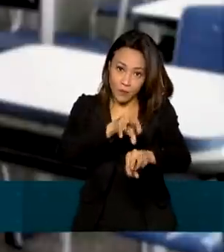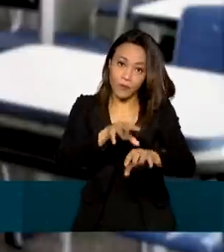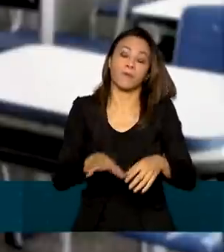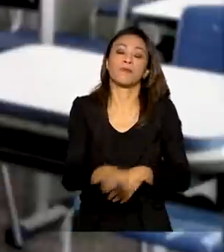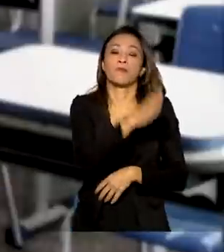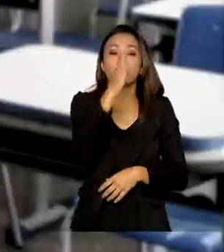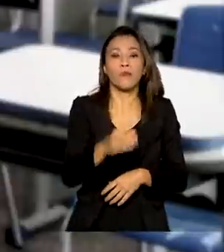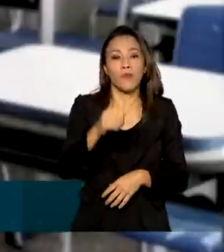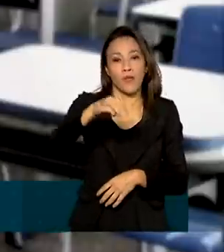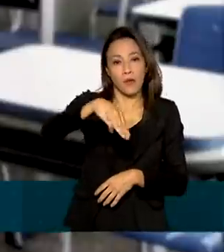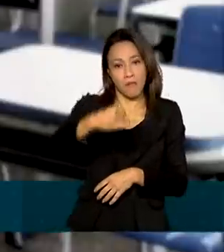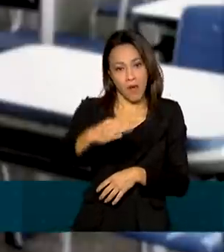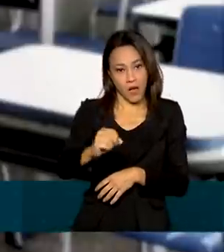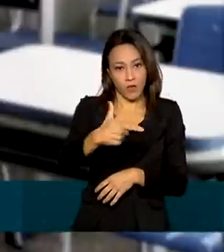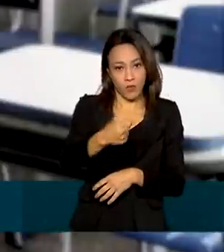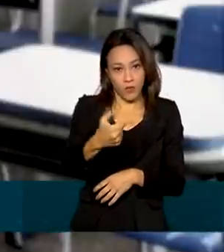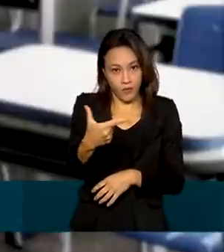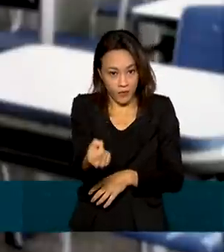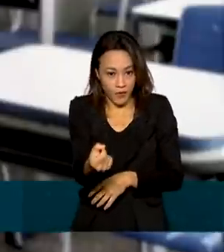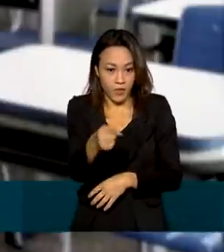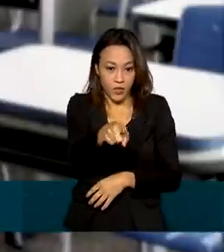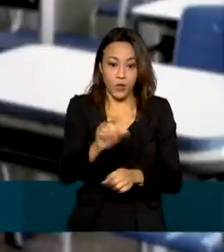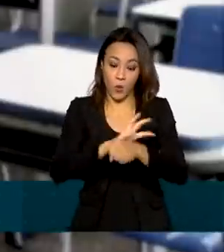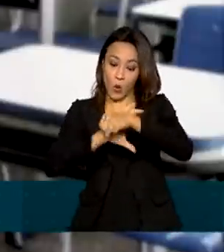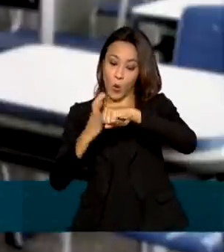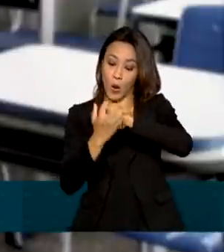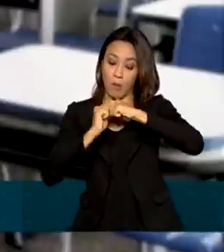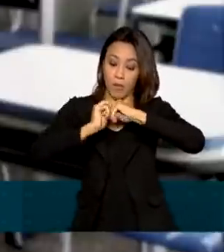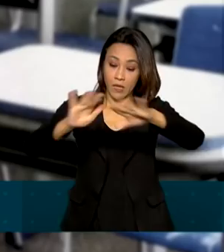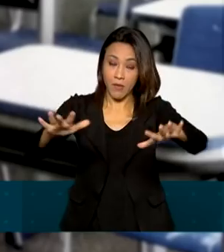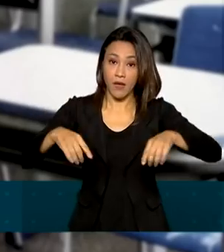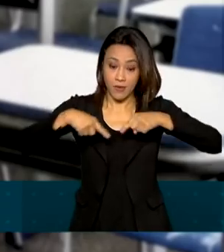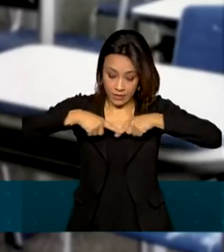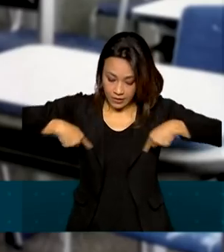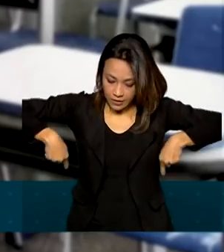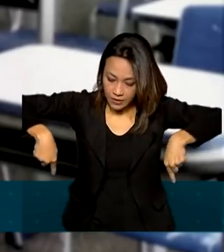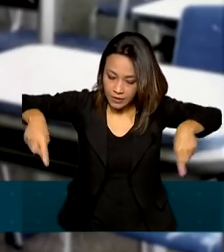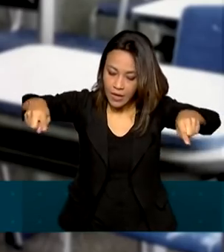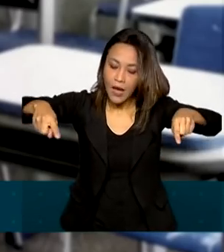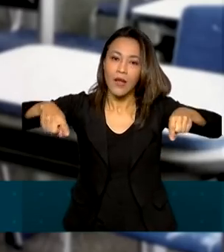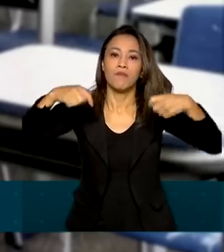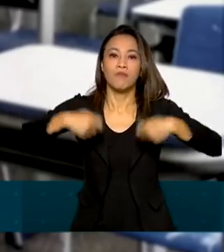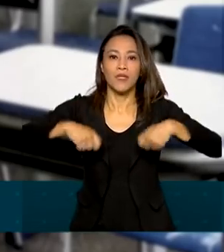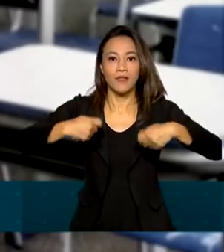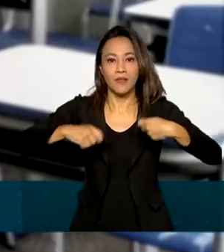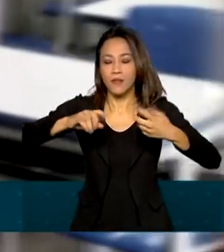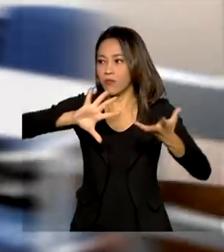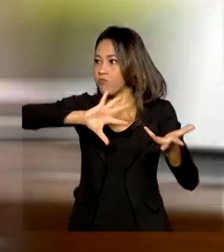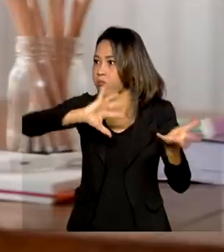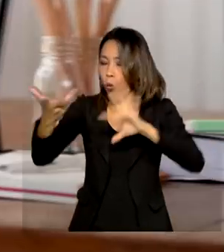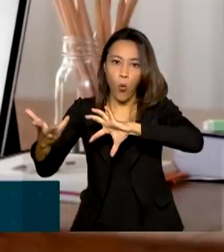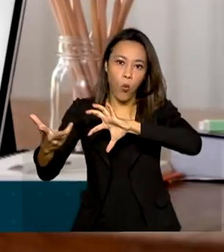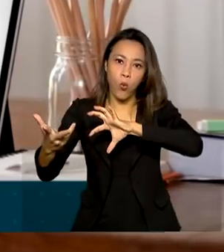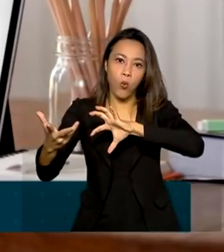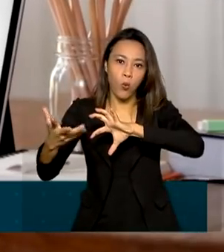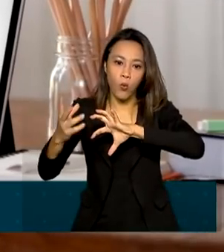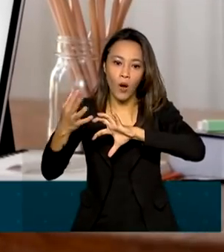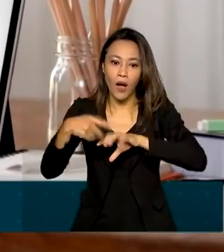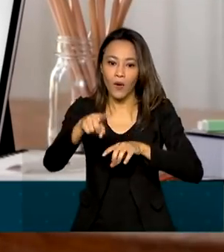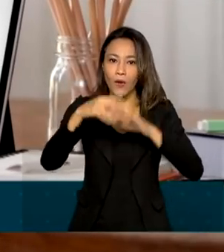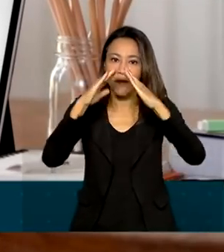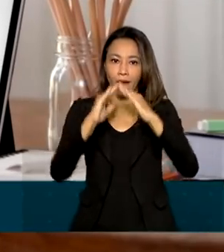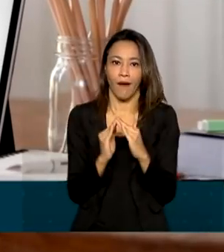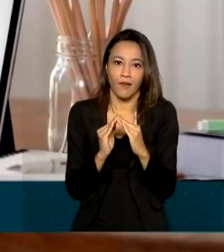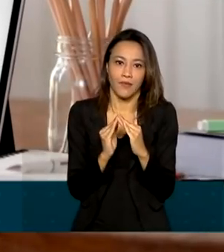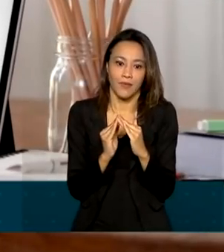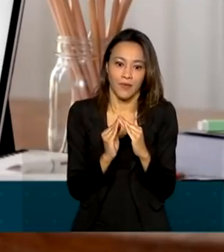de 2020, com a pandemia da Covid-19, a sala de aula teve que migrar da noite para o dia para a sala de casa,